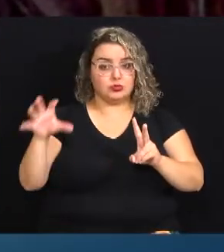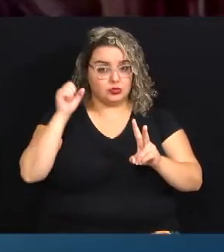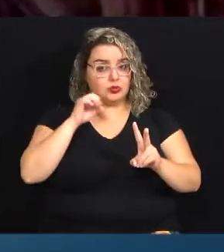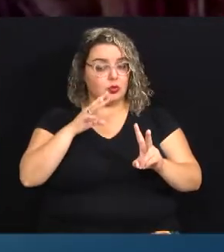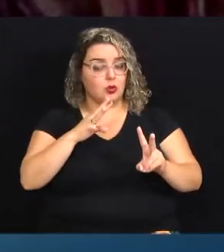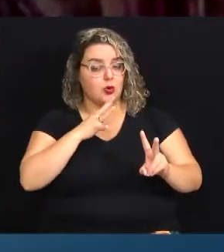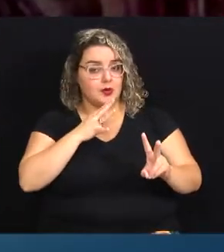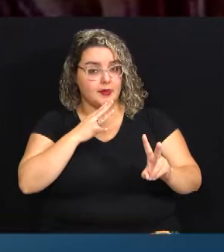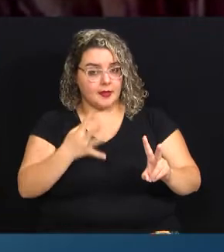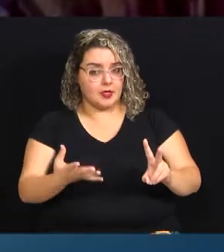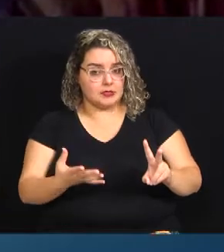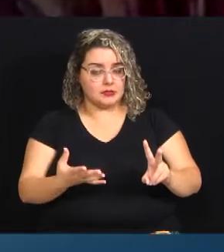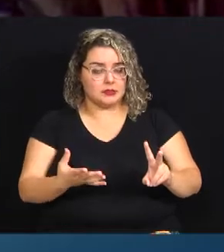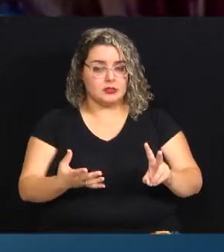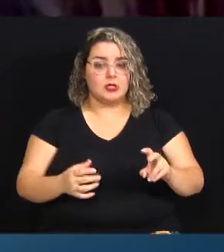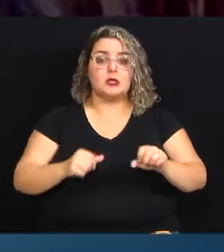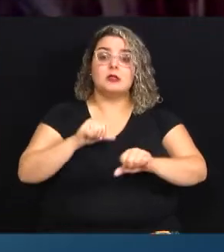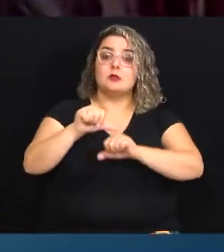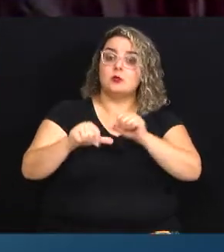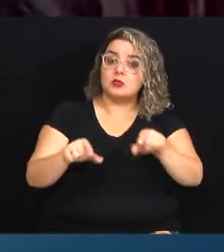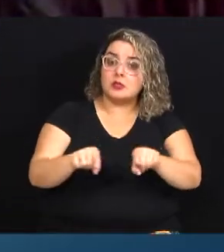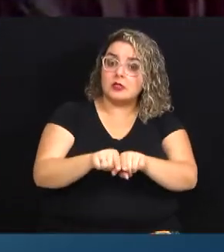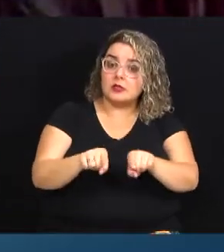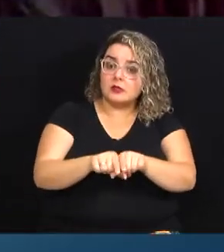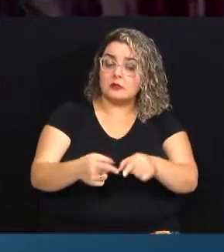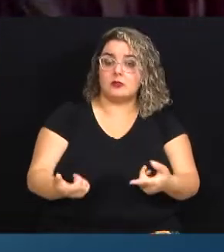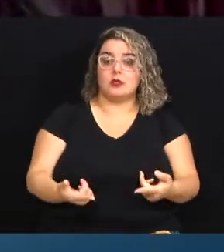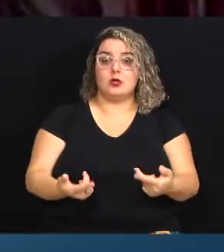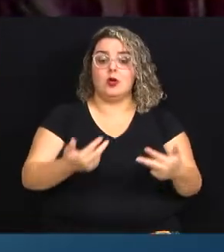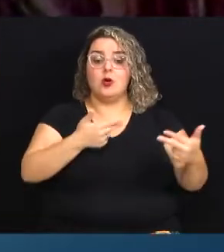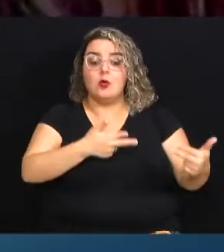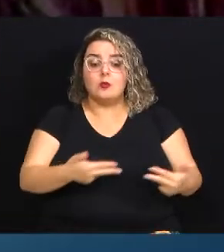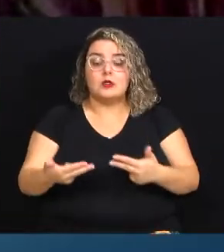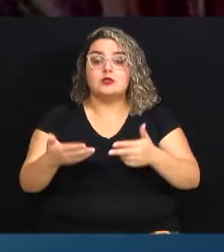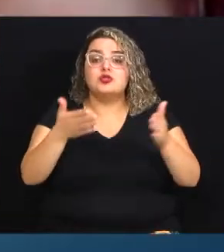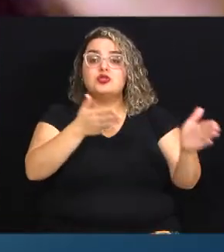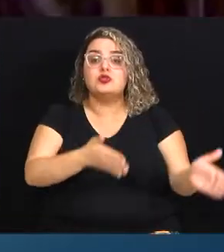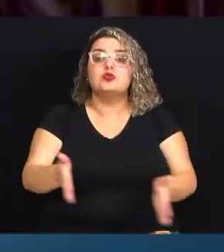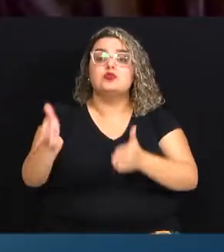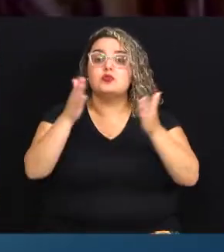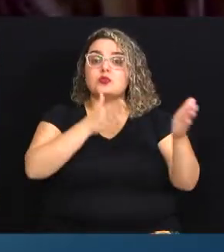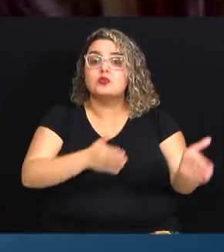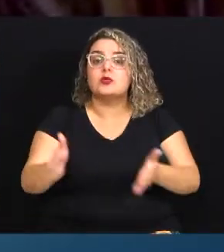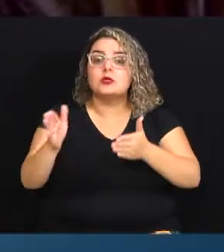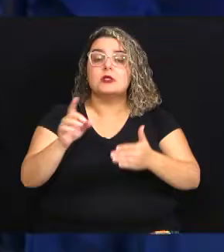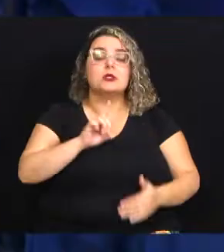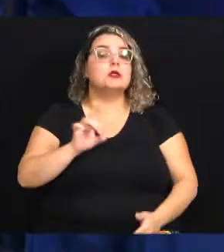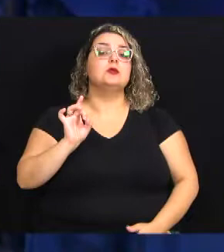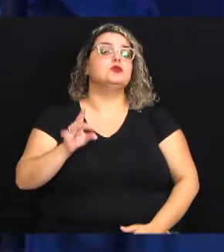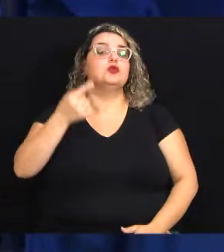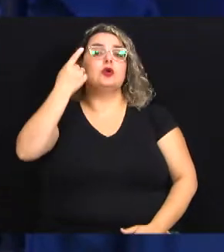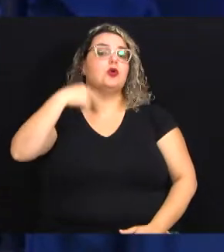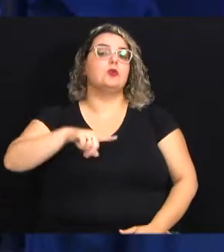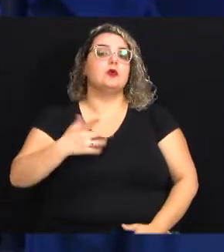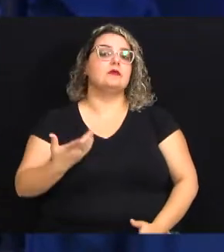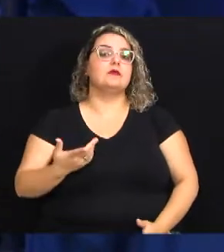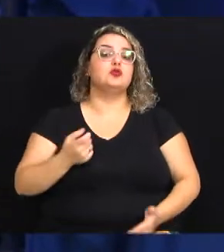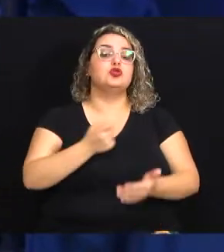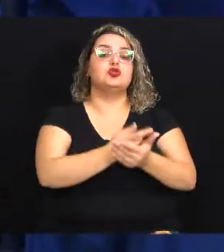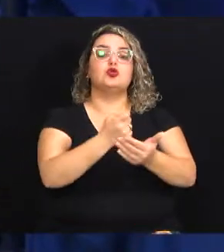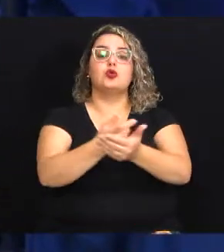conhece, nós temos que mudar também o nosso padrão de produção. Não basta mudar o perfil de consumo. Então, está